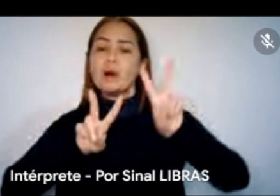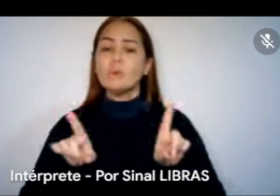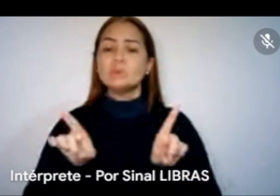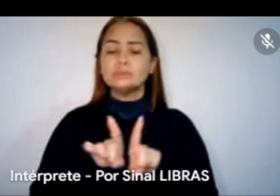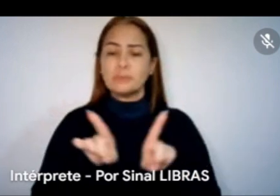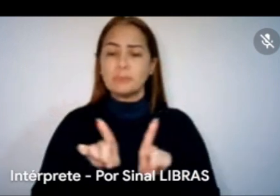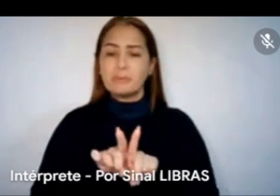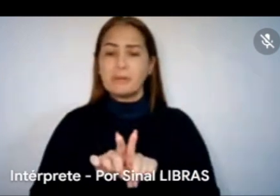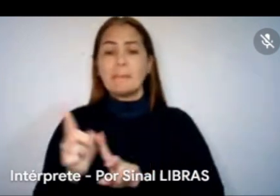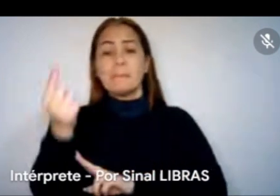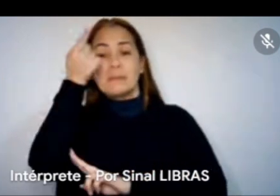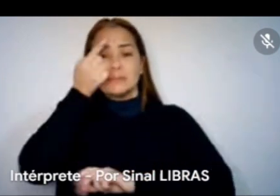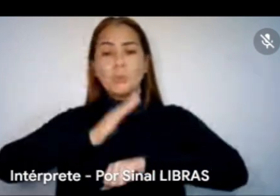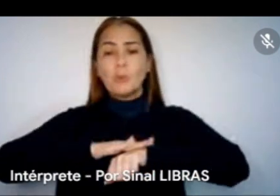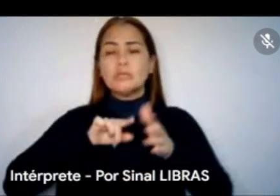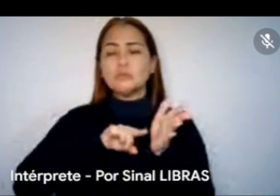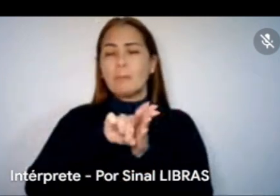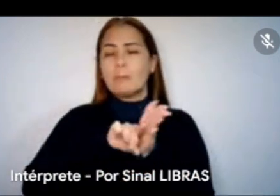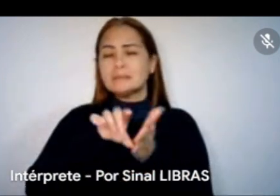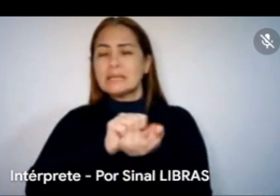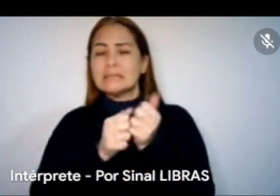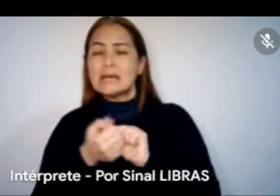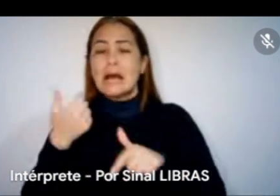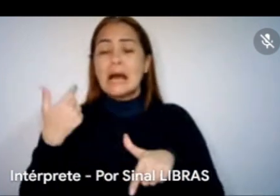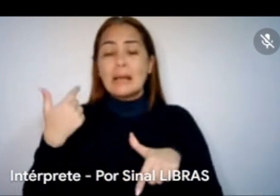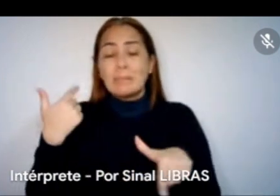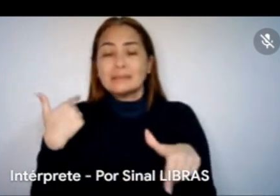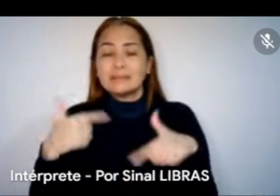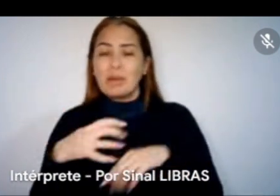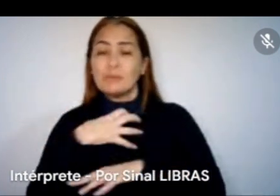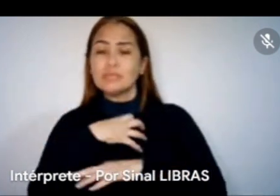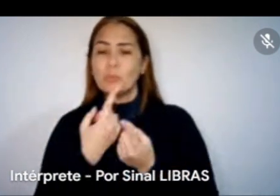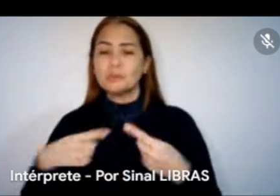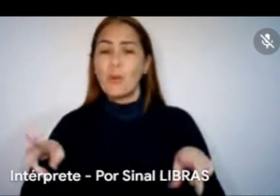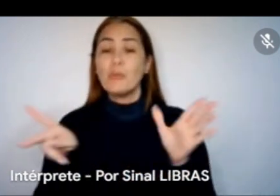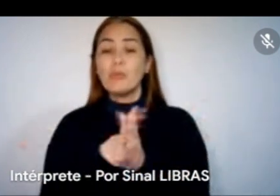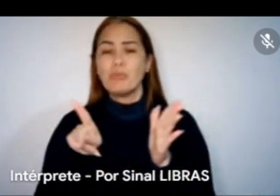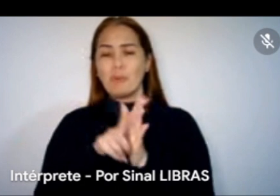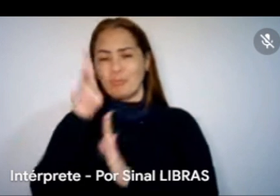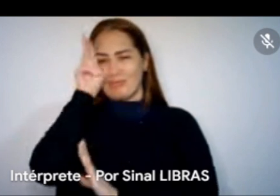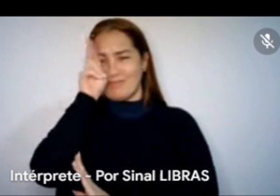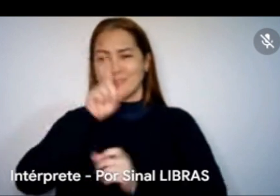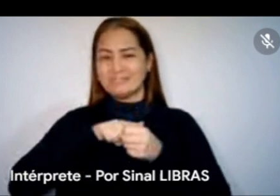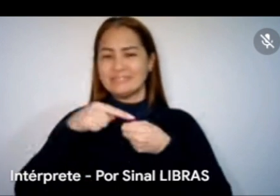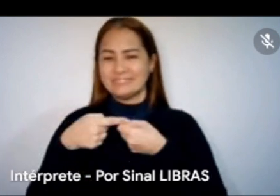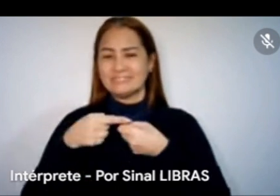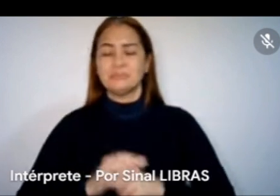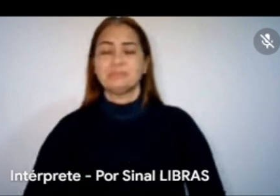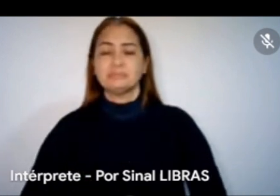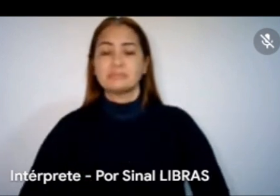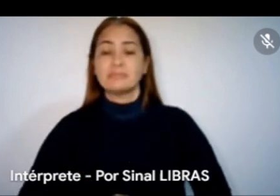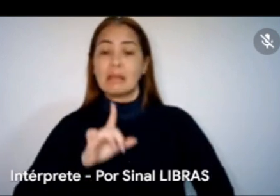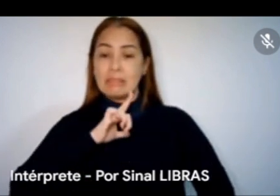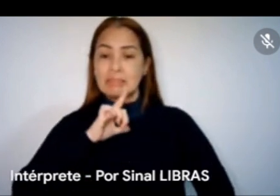pensar pesquisa artística, para trabalhar a memória musical da cidade, acho muito importante. Teve essa linha dentro da Paulo